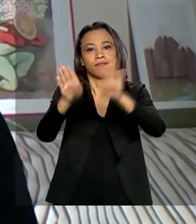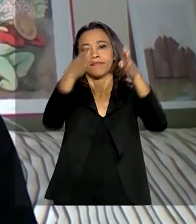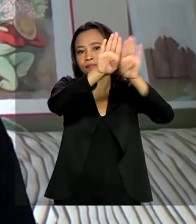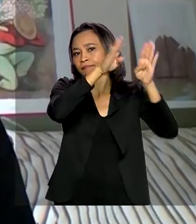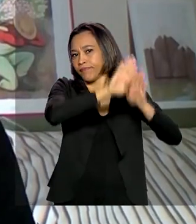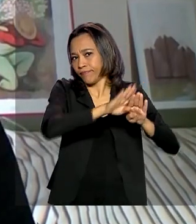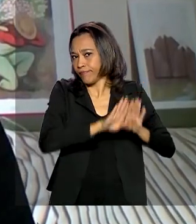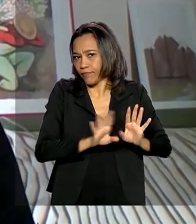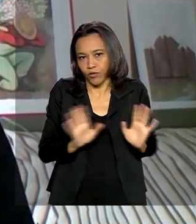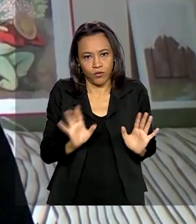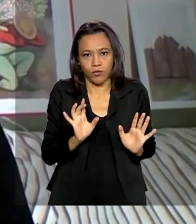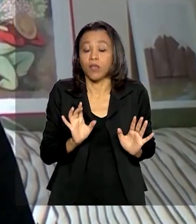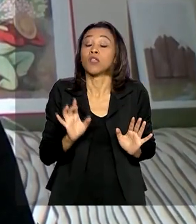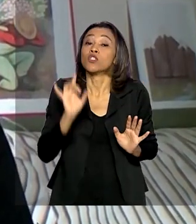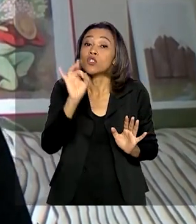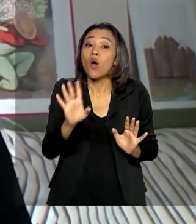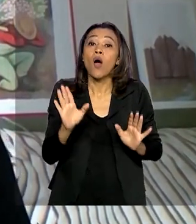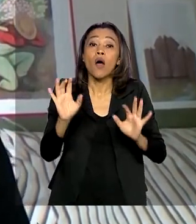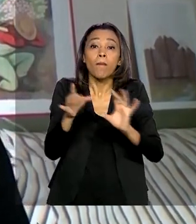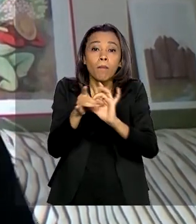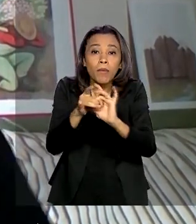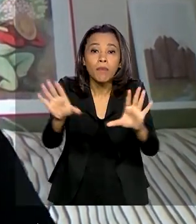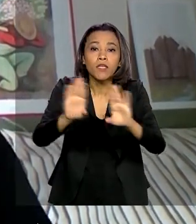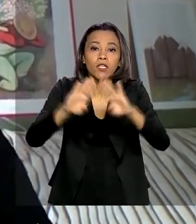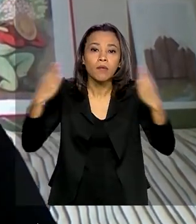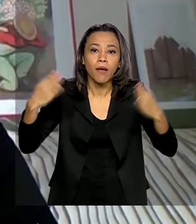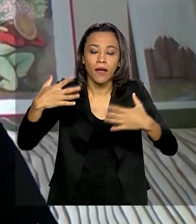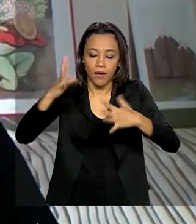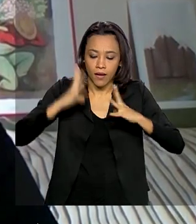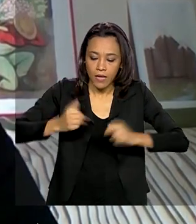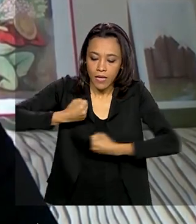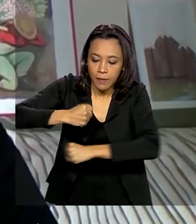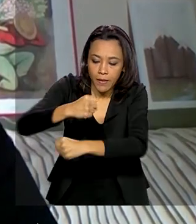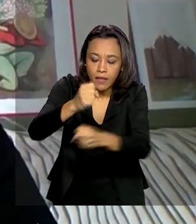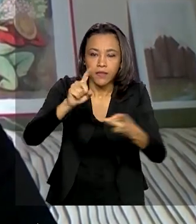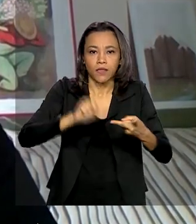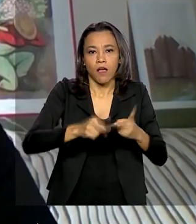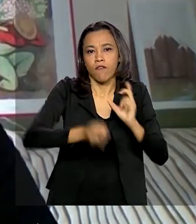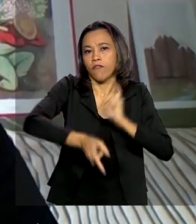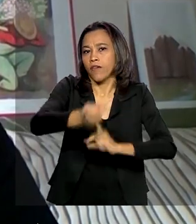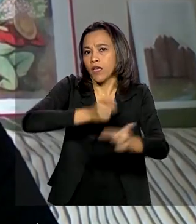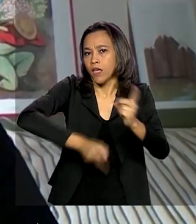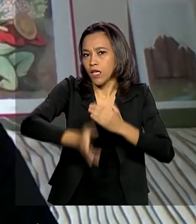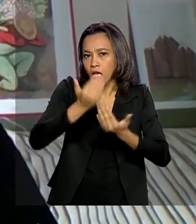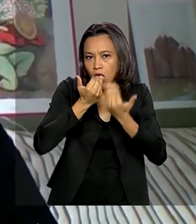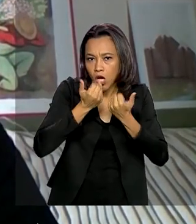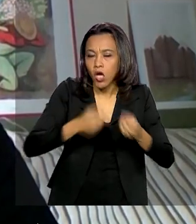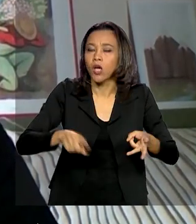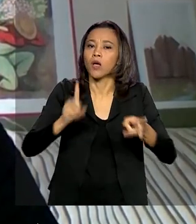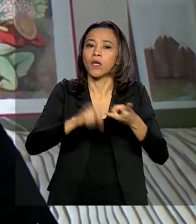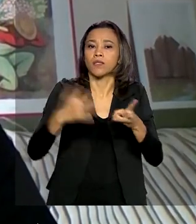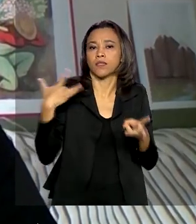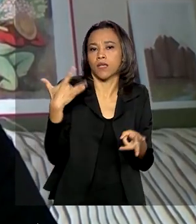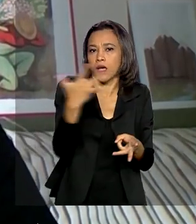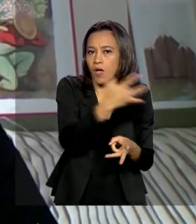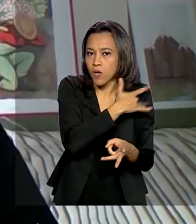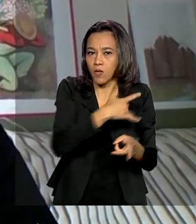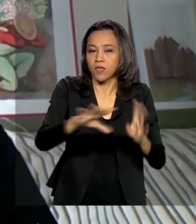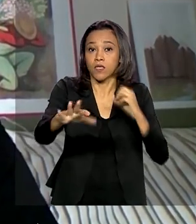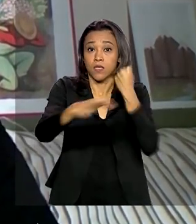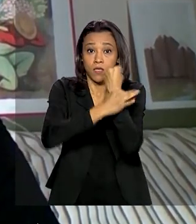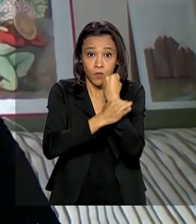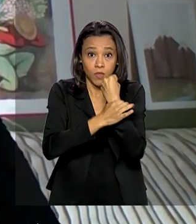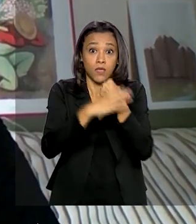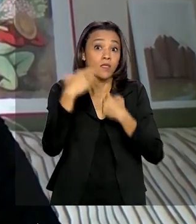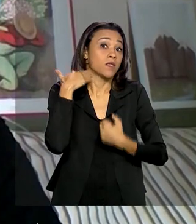liberação para funcionar serviços essenciais como limpeza, alimentação, abastecimento, saúde, segurança